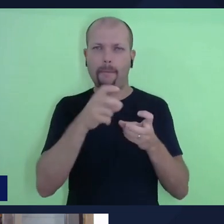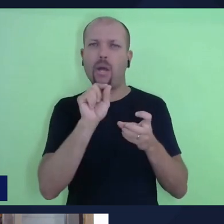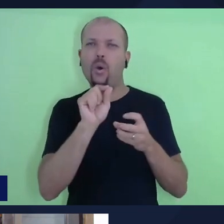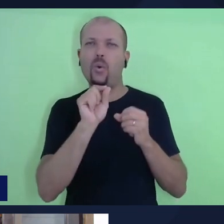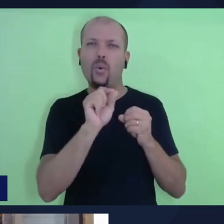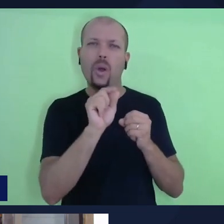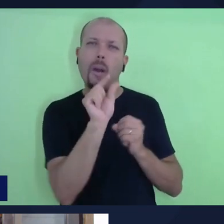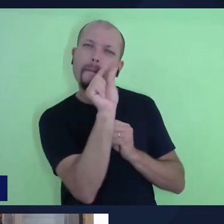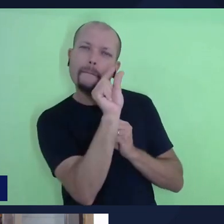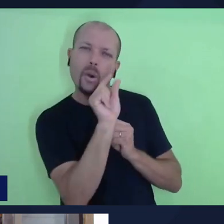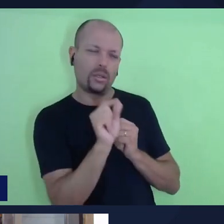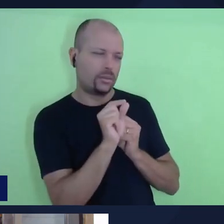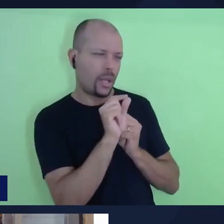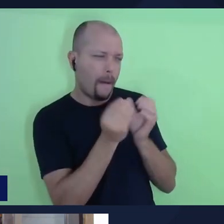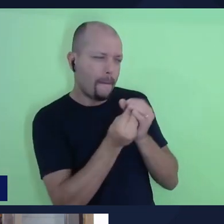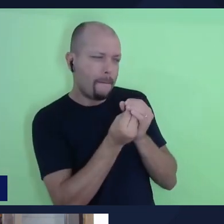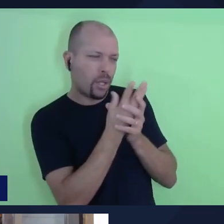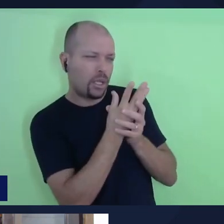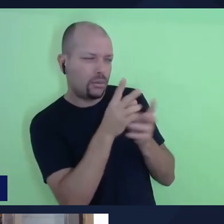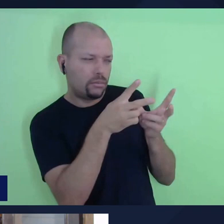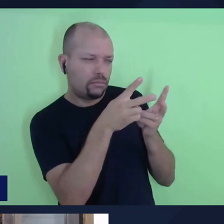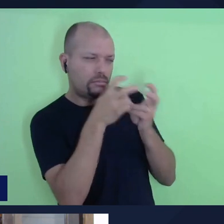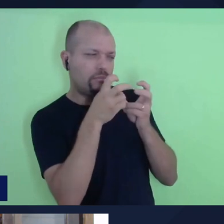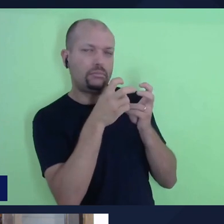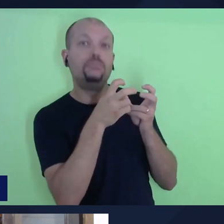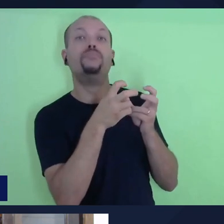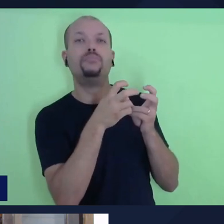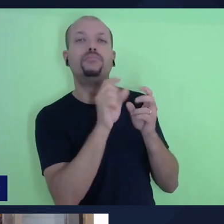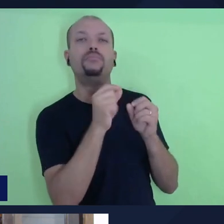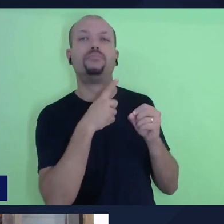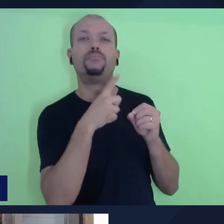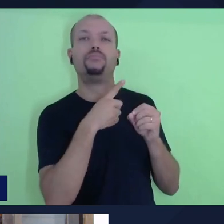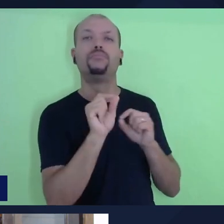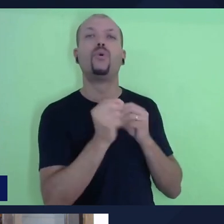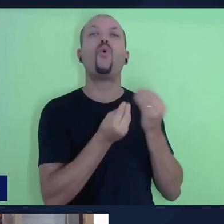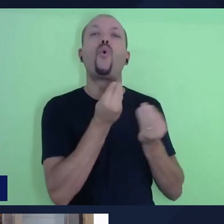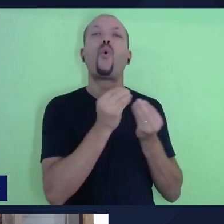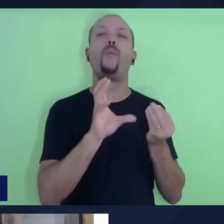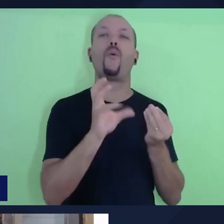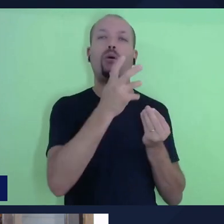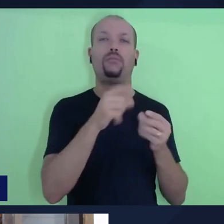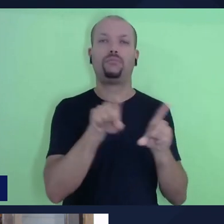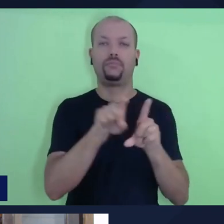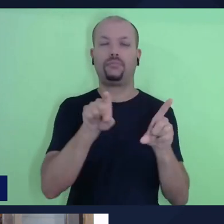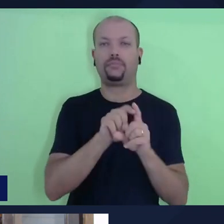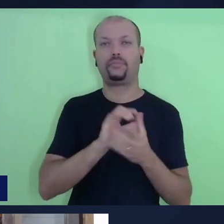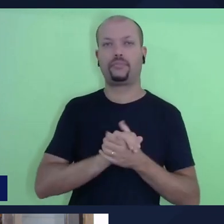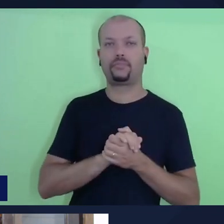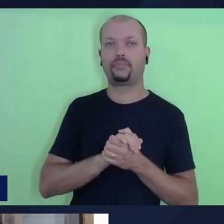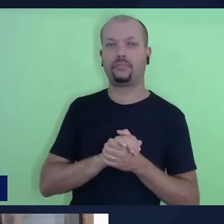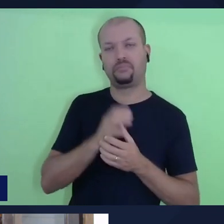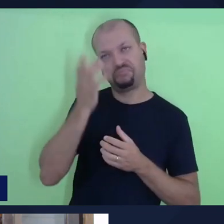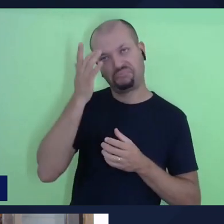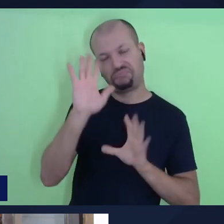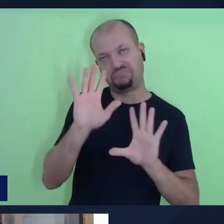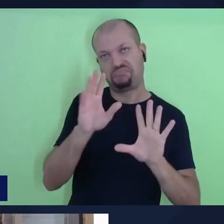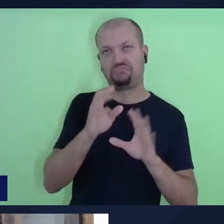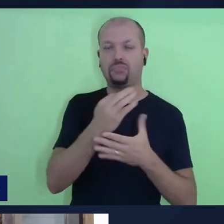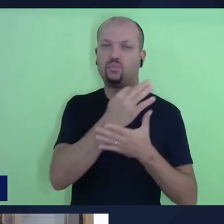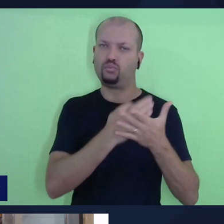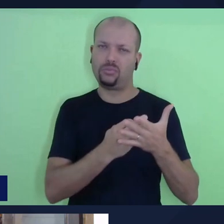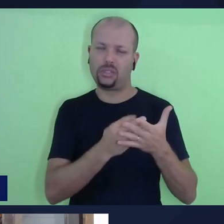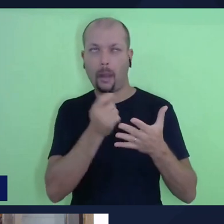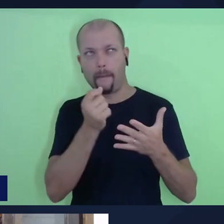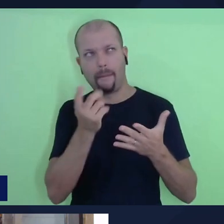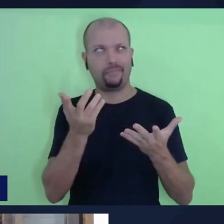desses parâmetros, pequenas sinalizações de como isso acontece. Talvez no texto mais próximo, vamos dizer assim,